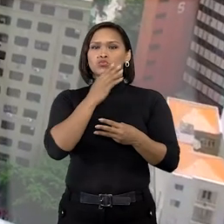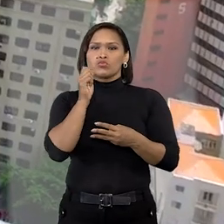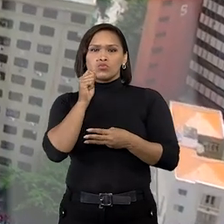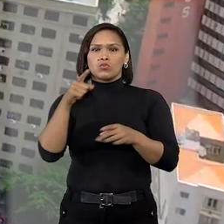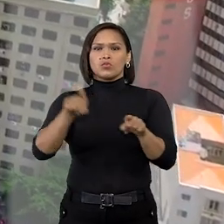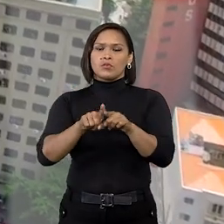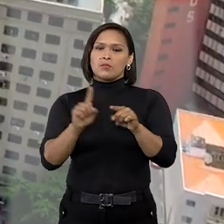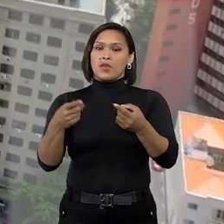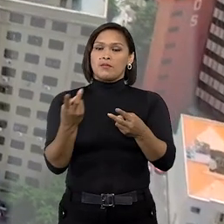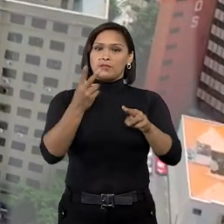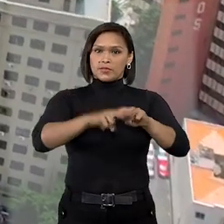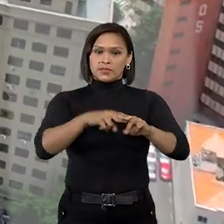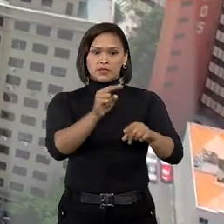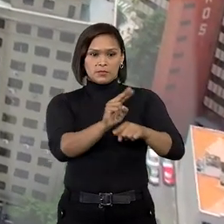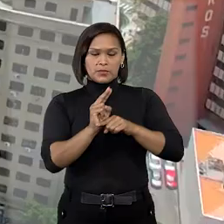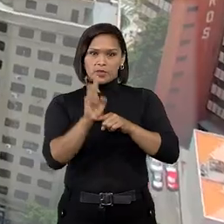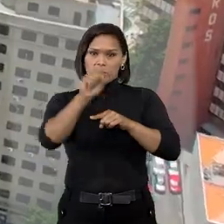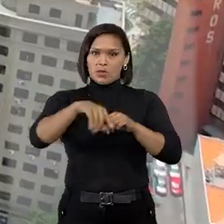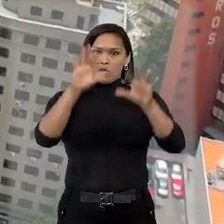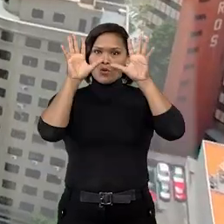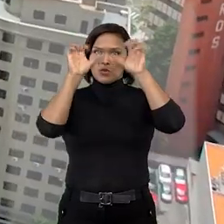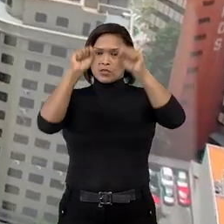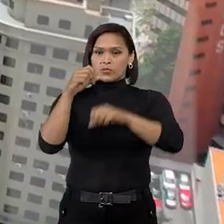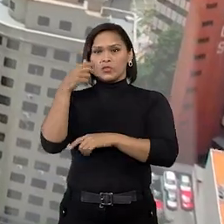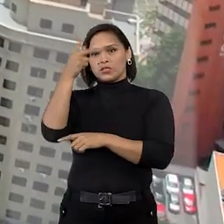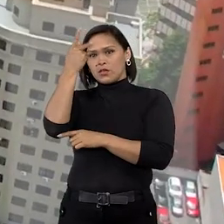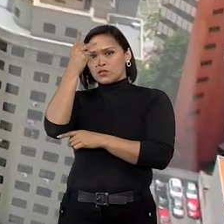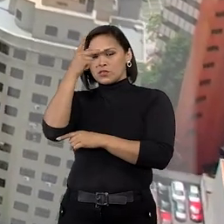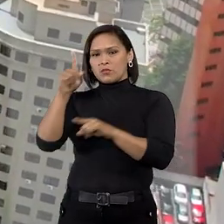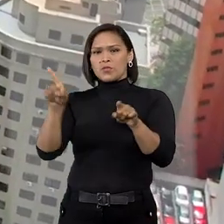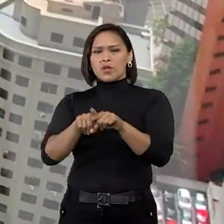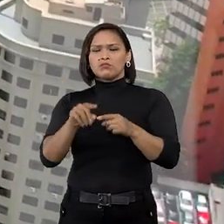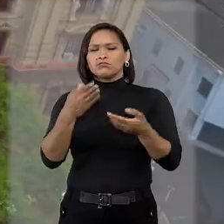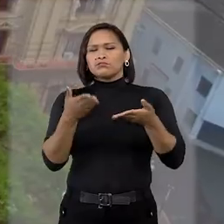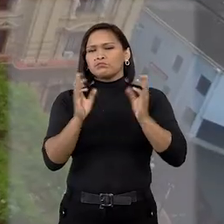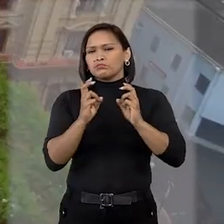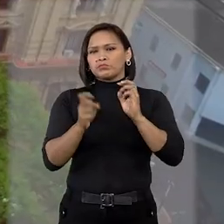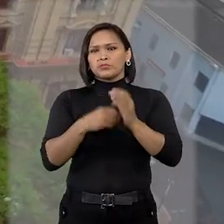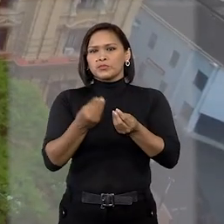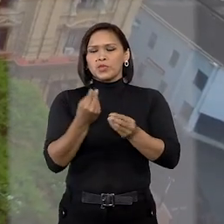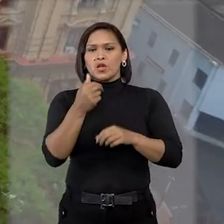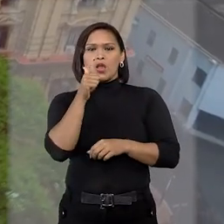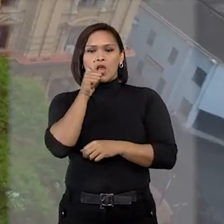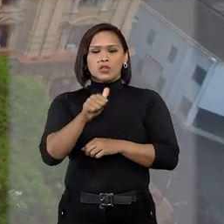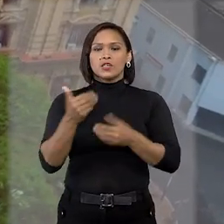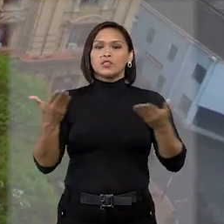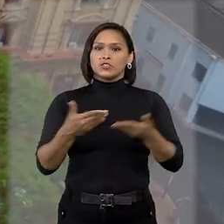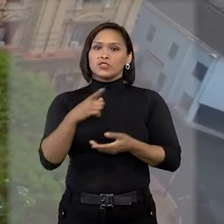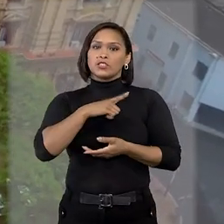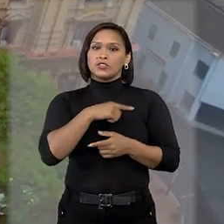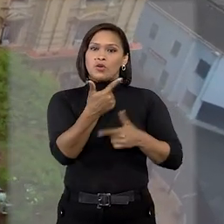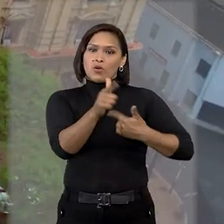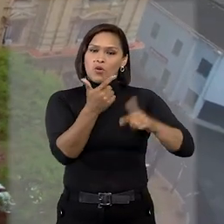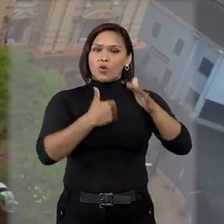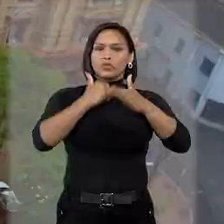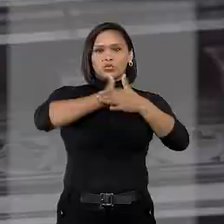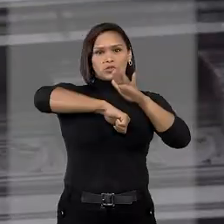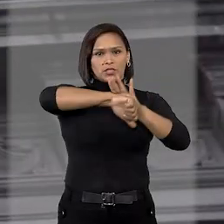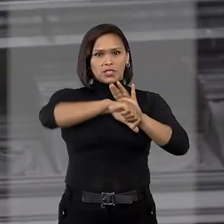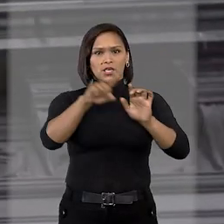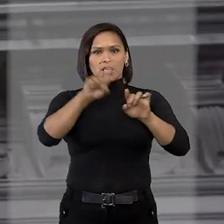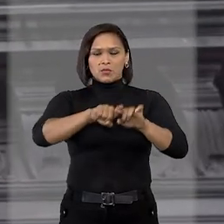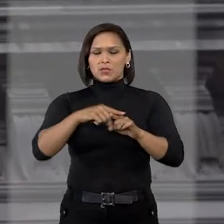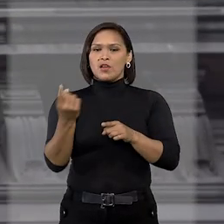converter a prisão em preventiva, o Tribunal de Justiça de São Paulo considerou que, como a acusada já havia cometido outros crimes,